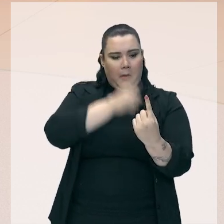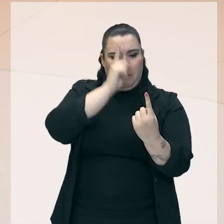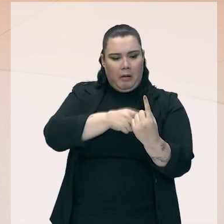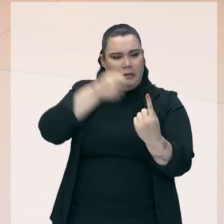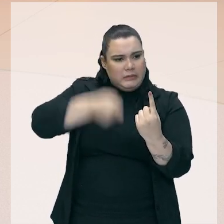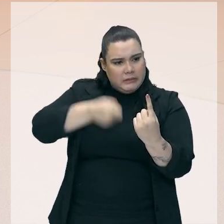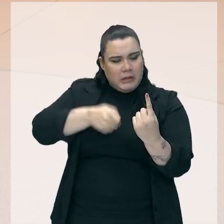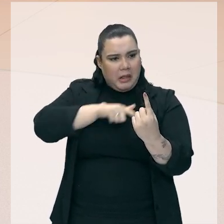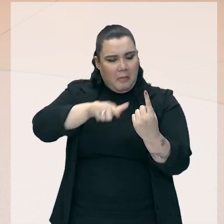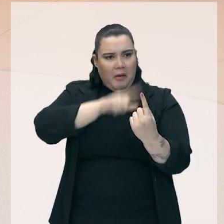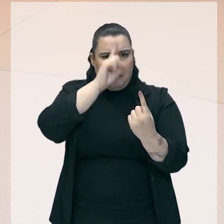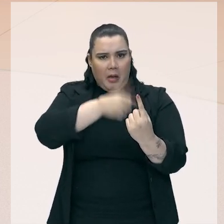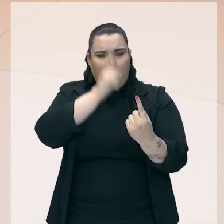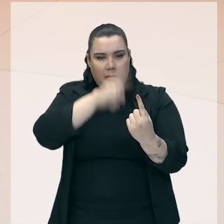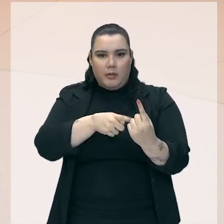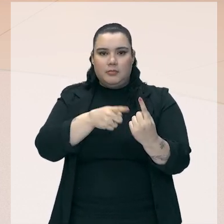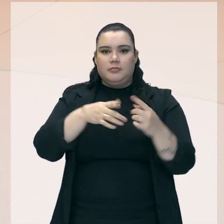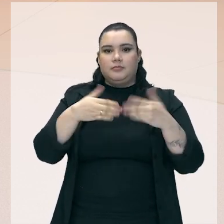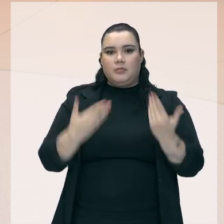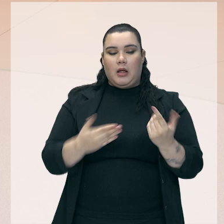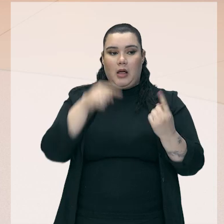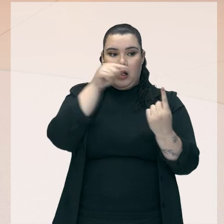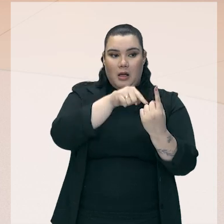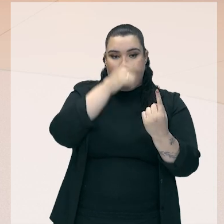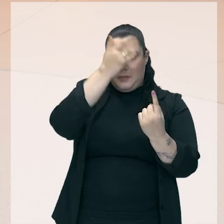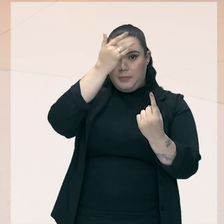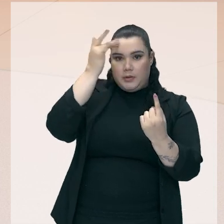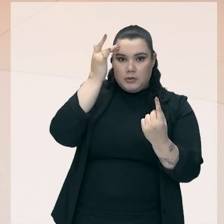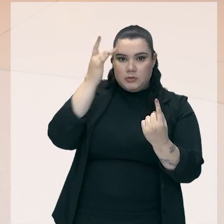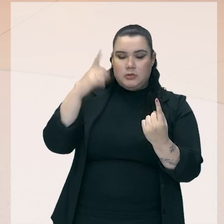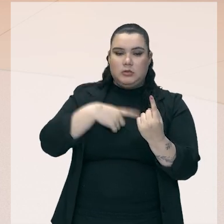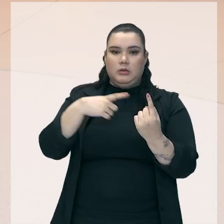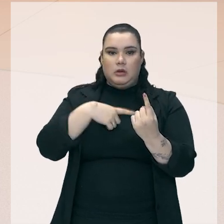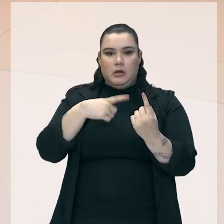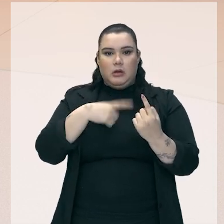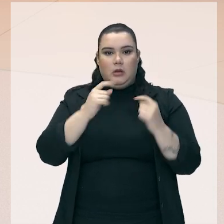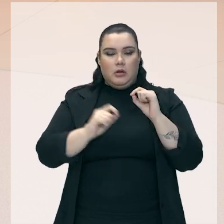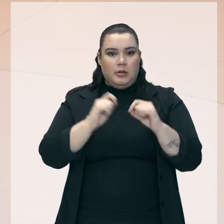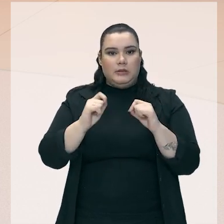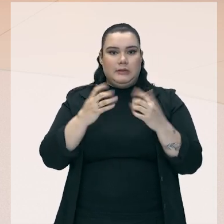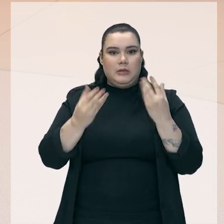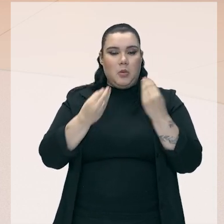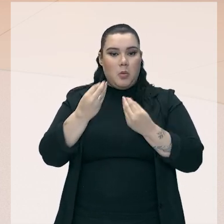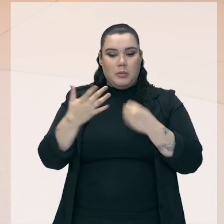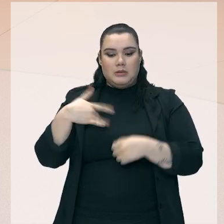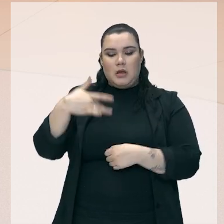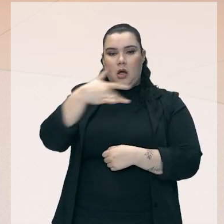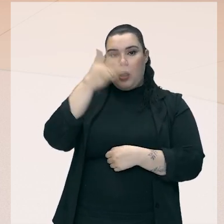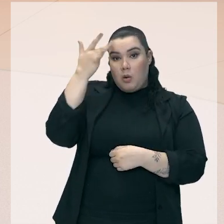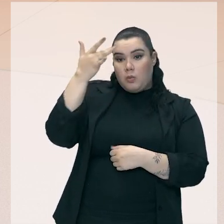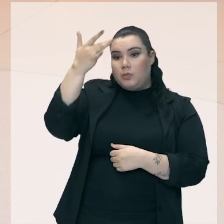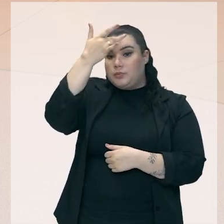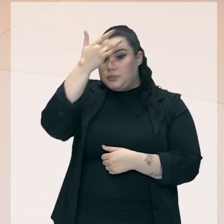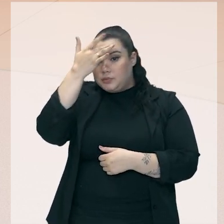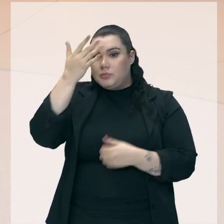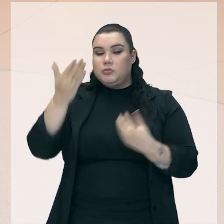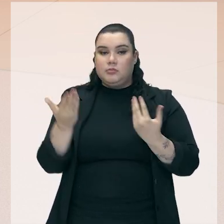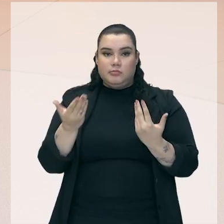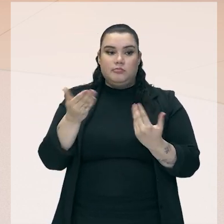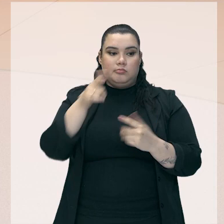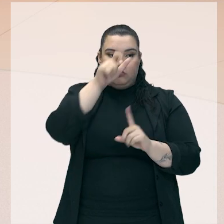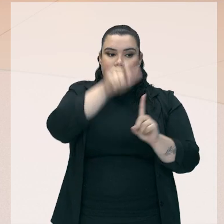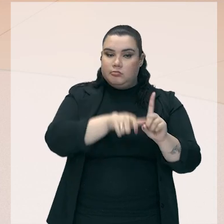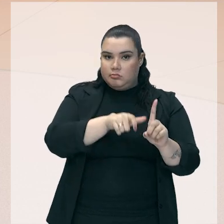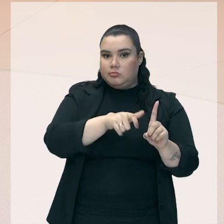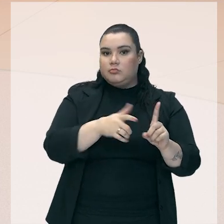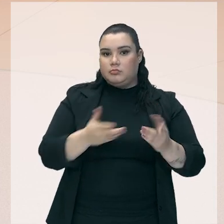E isso acaba fazendo com que as coisas fiquem ainda mais prejudiciais até para a saúde mental desses trabalhadores mesmo, né?